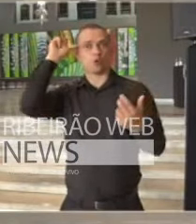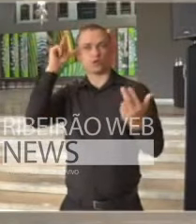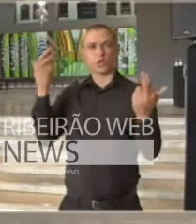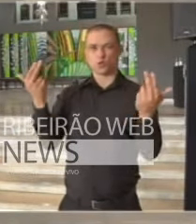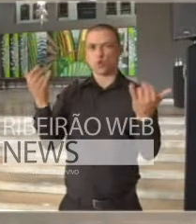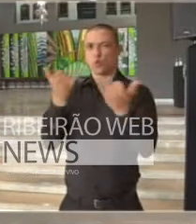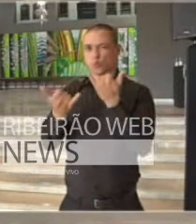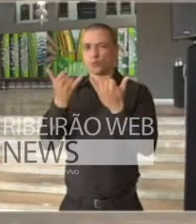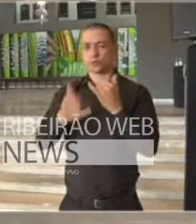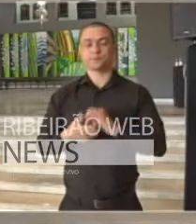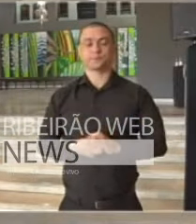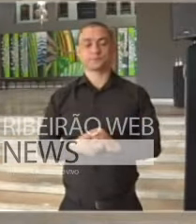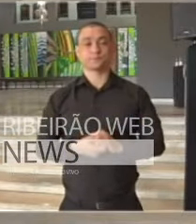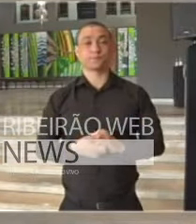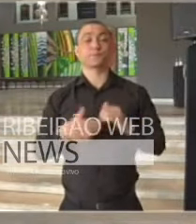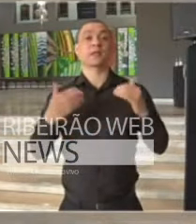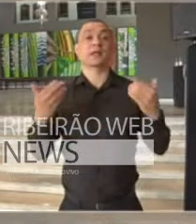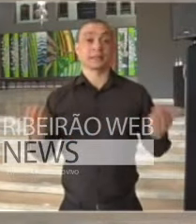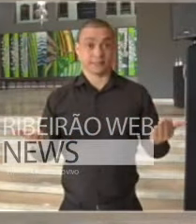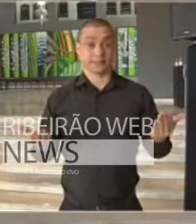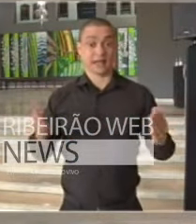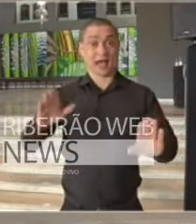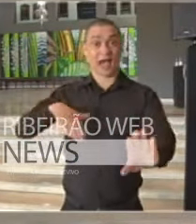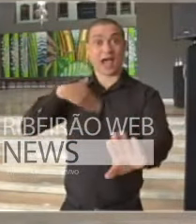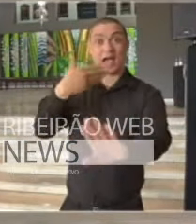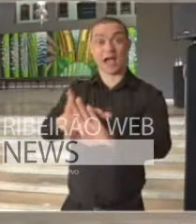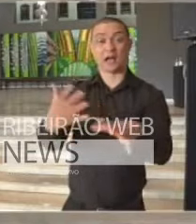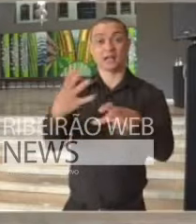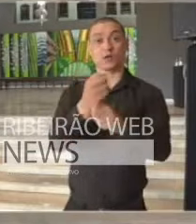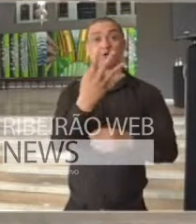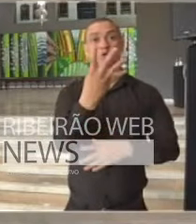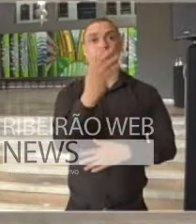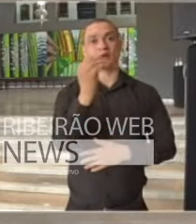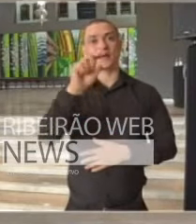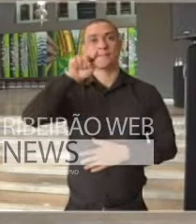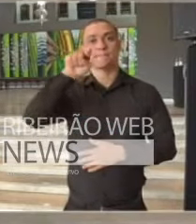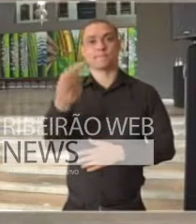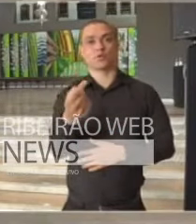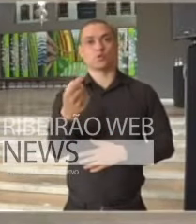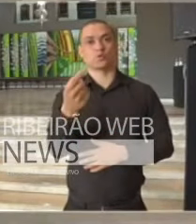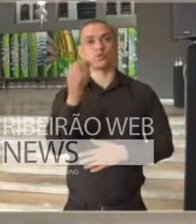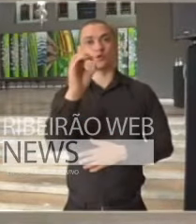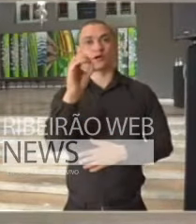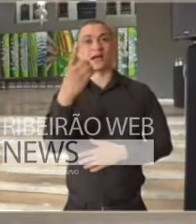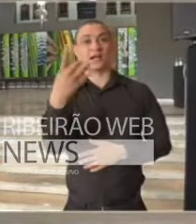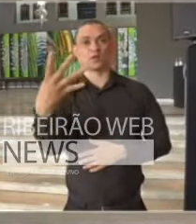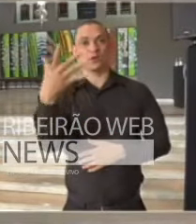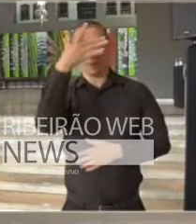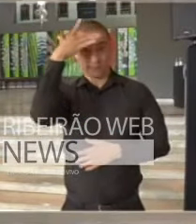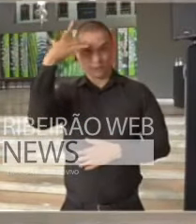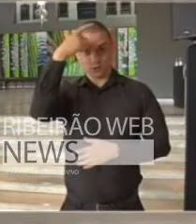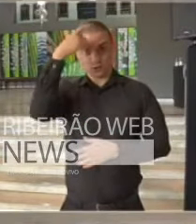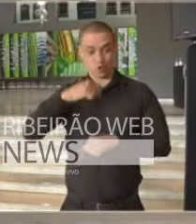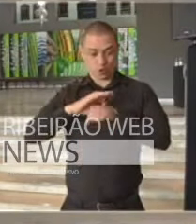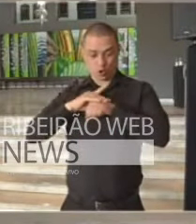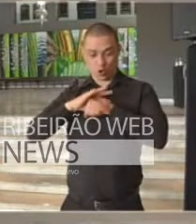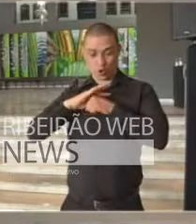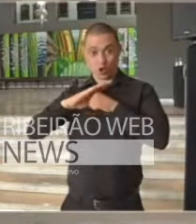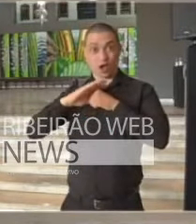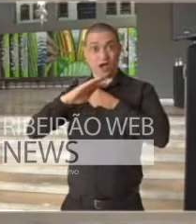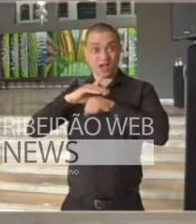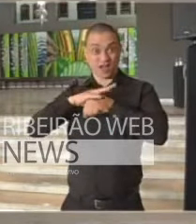de ontem. e tivemos, até o momento, 40.014 pacientes curados e